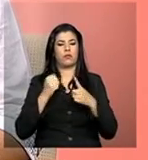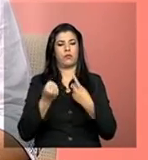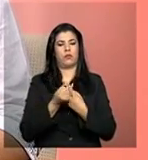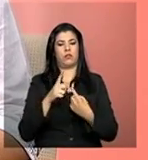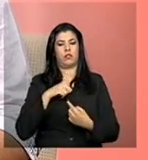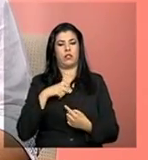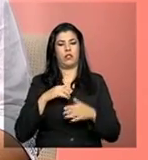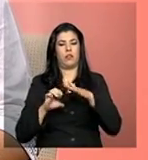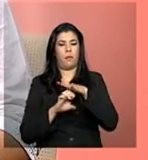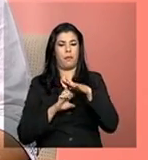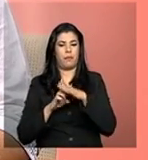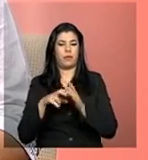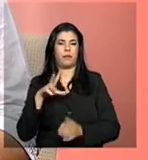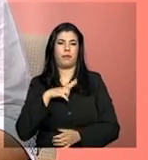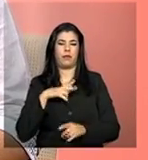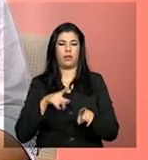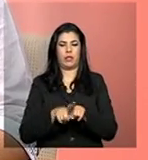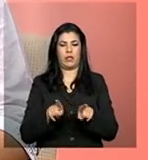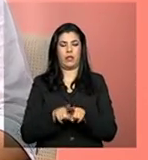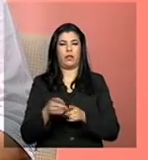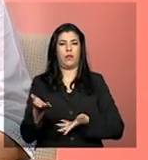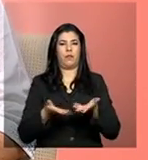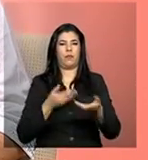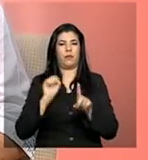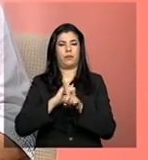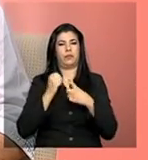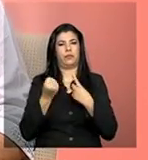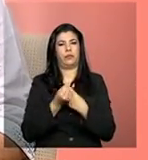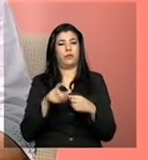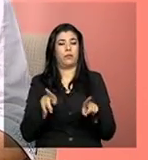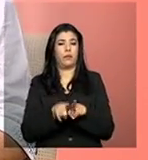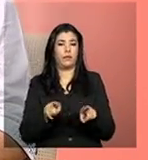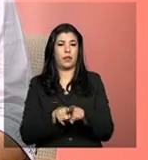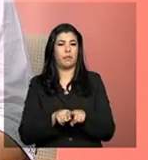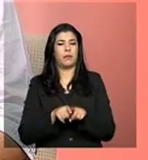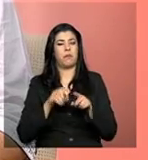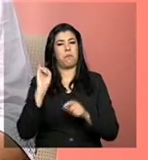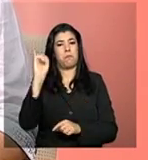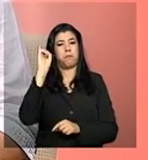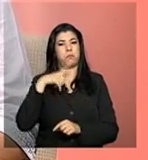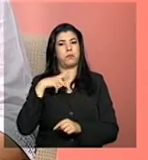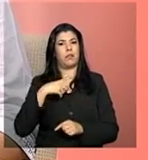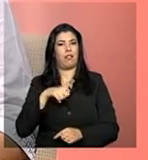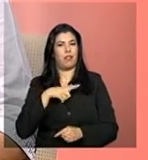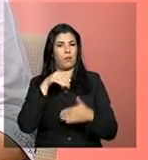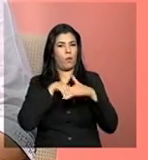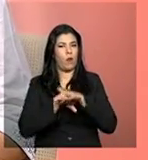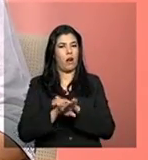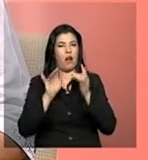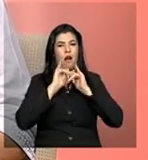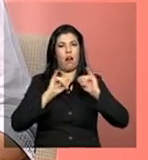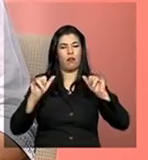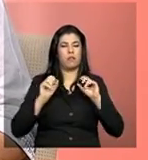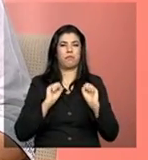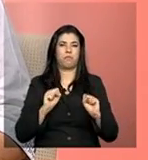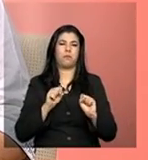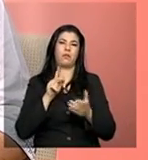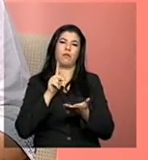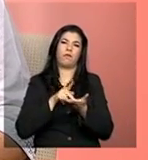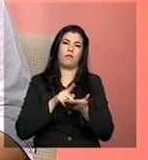entidades privadas de assistência social. Além disso, ele é capaz de manter informações que permitem realizar